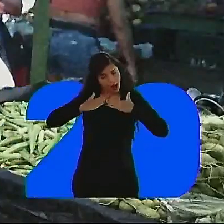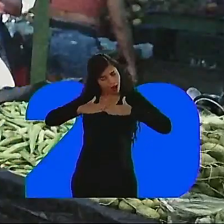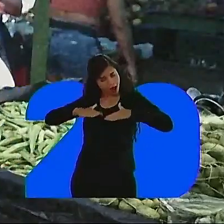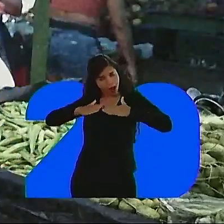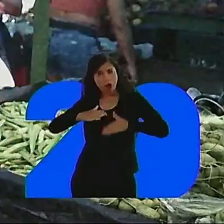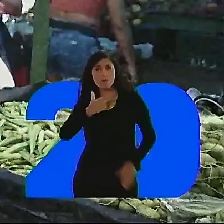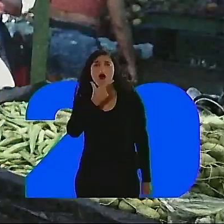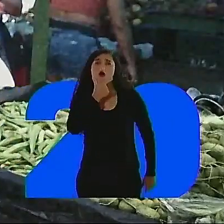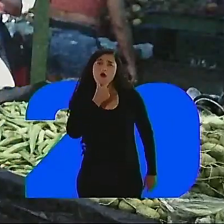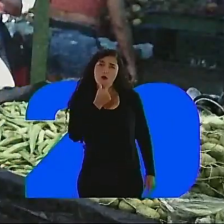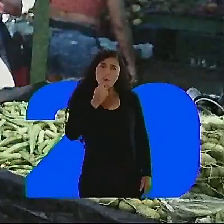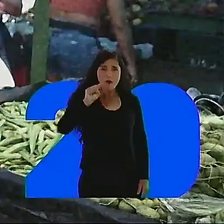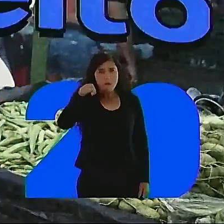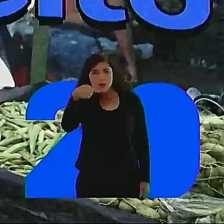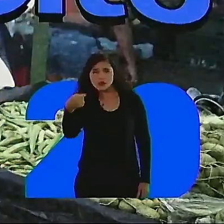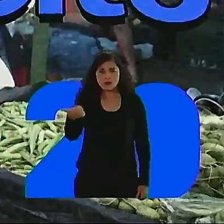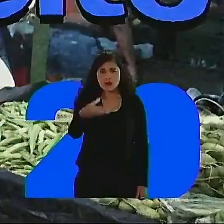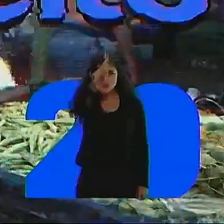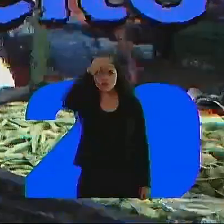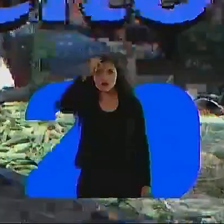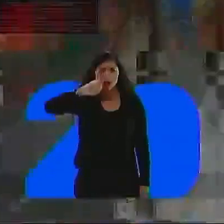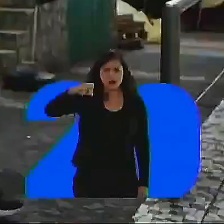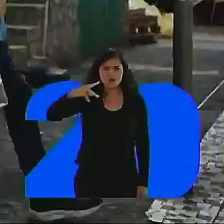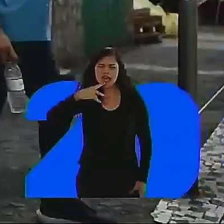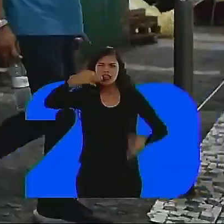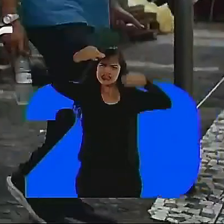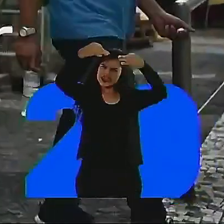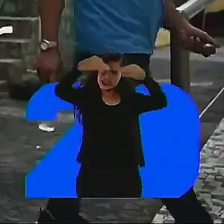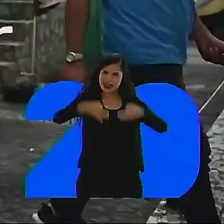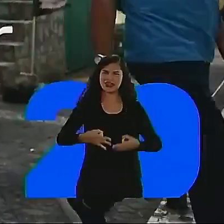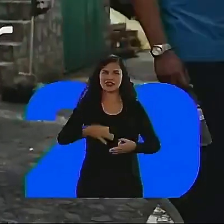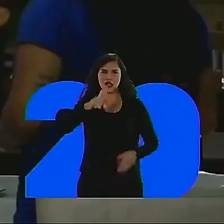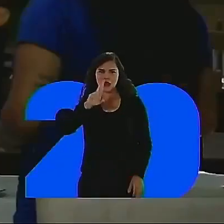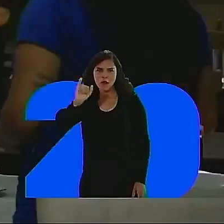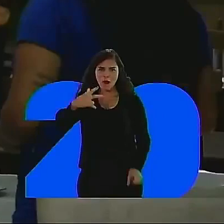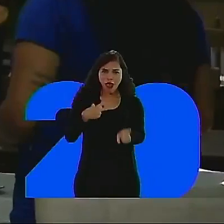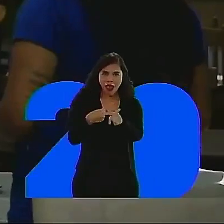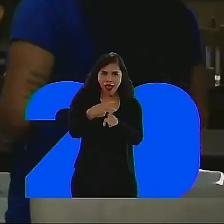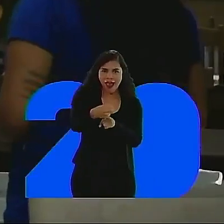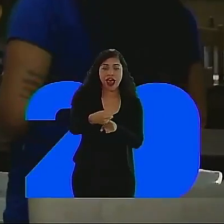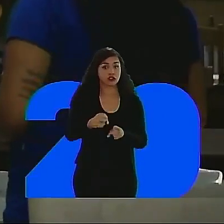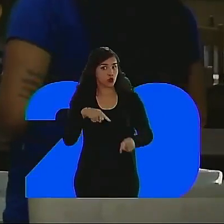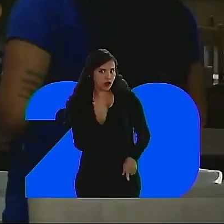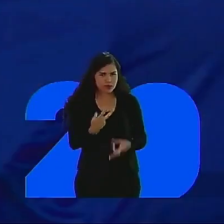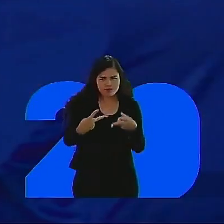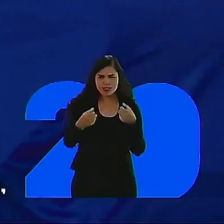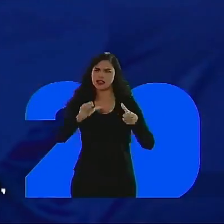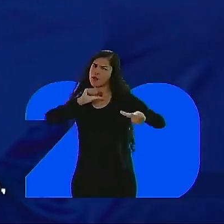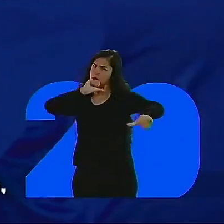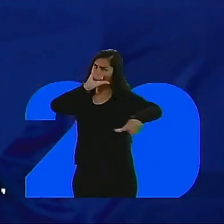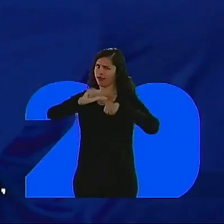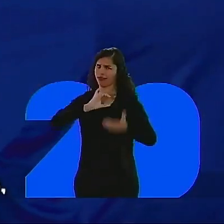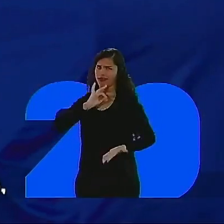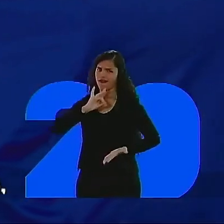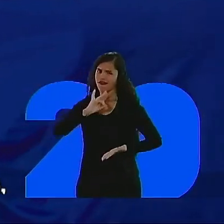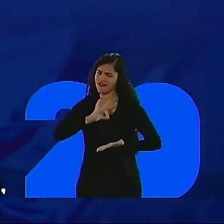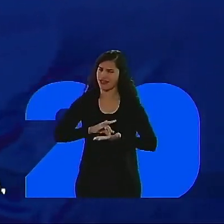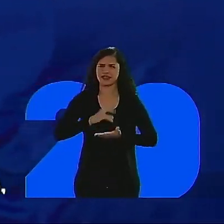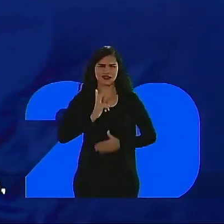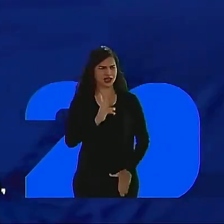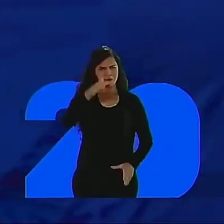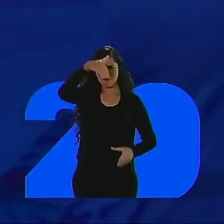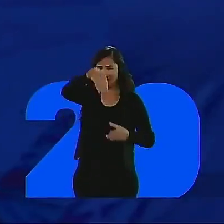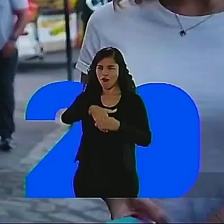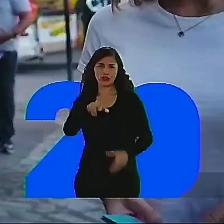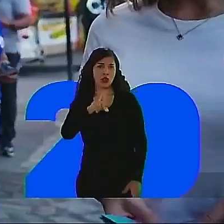Calma! O homem será o próximo prefeito! Eu tenho certeza que você vai ganhar. E a gente vê nos seus olhos a mudança. Não, céu! Da minha casa eu posso sair